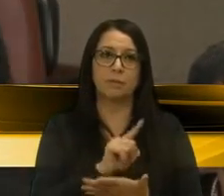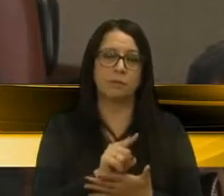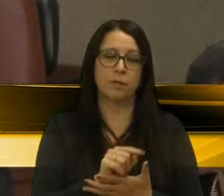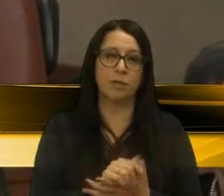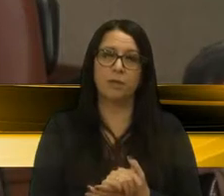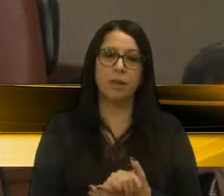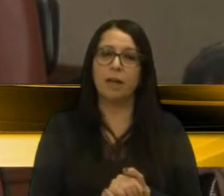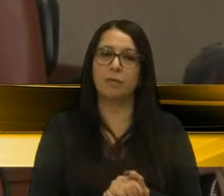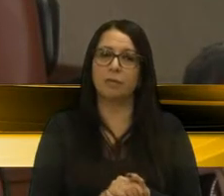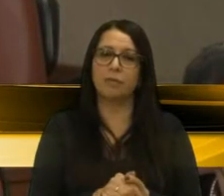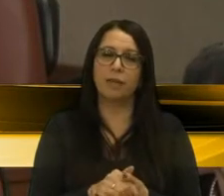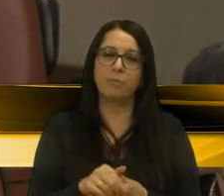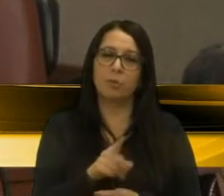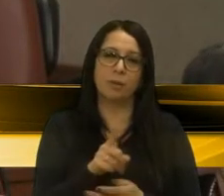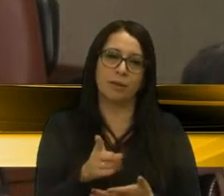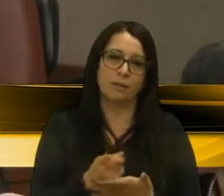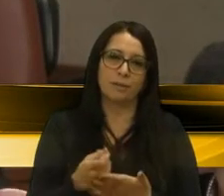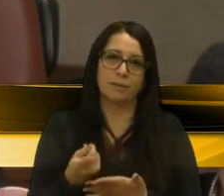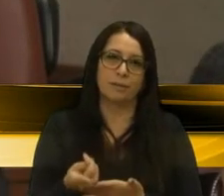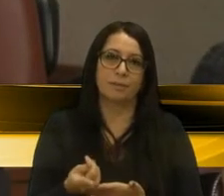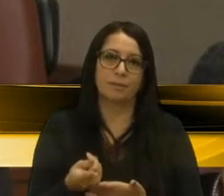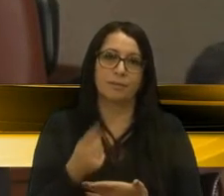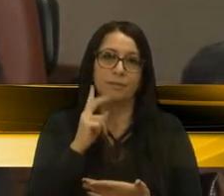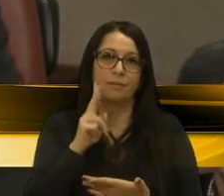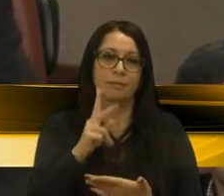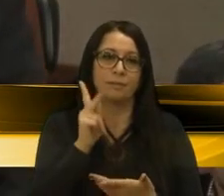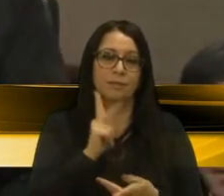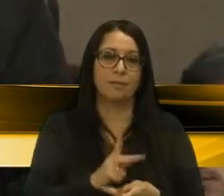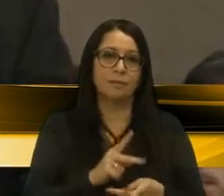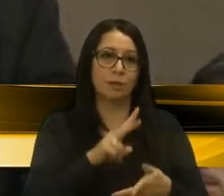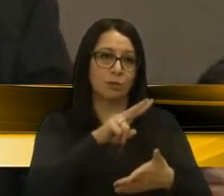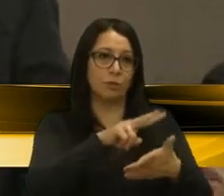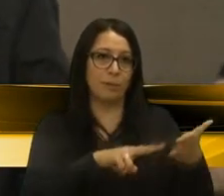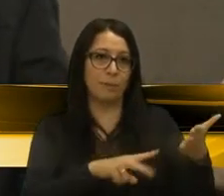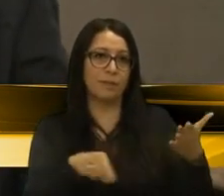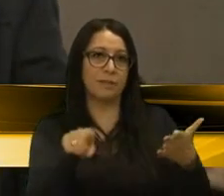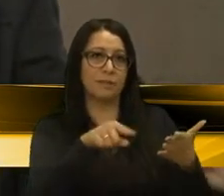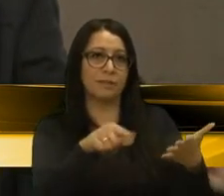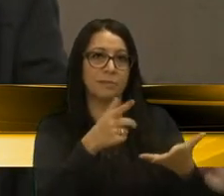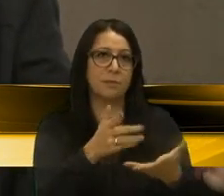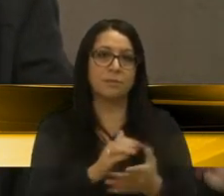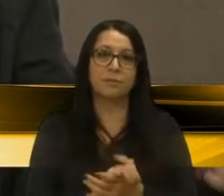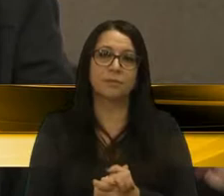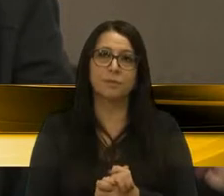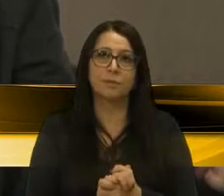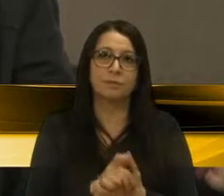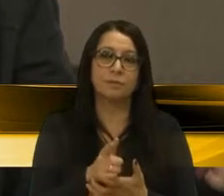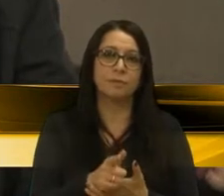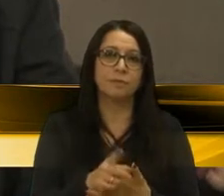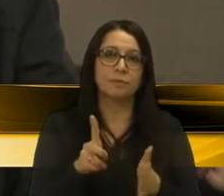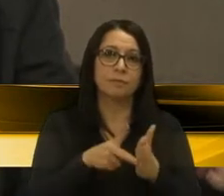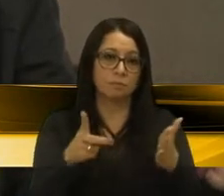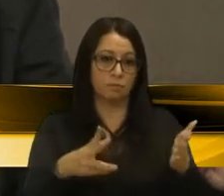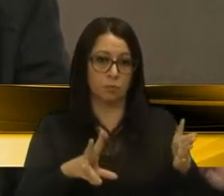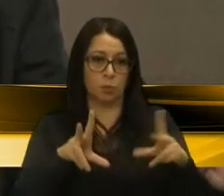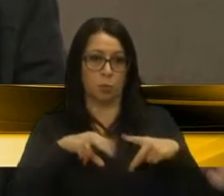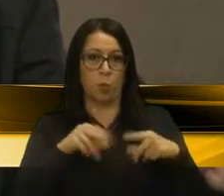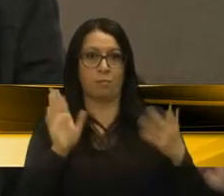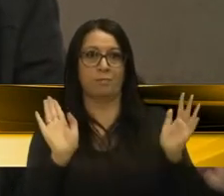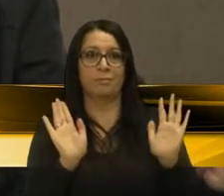colocar uma manchete. Porque, senão, o cara, a primeira coisa que eu li, quando eu li o pioneiro hoje de manhã, é que, nossa,